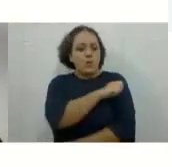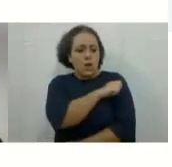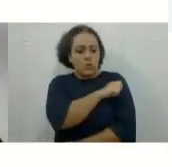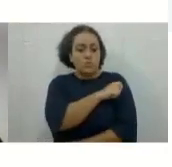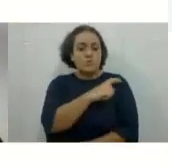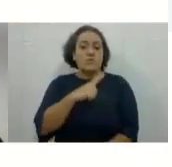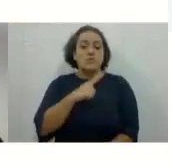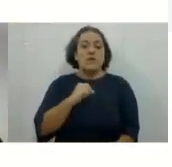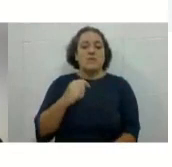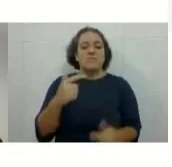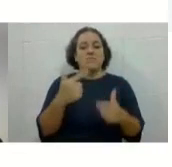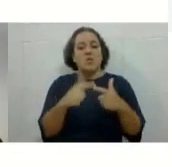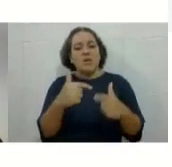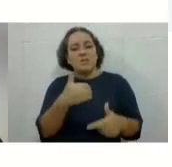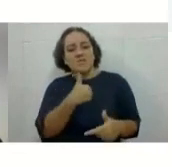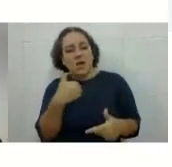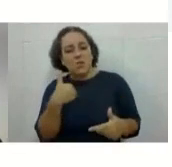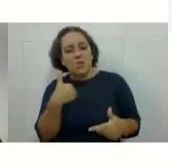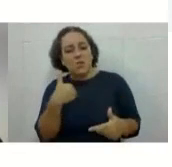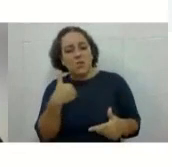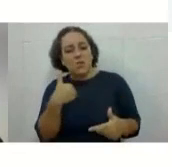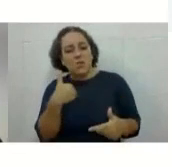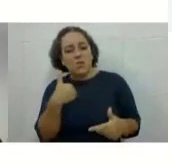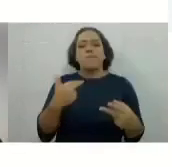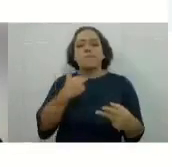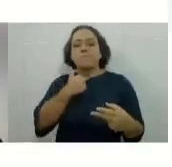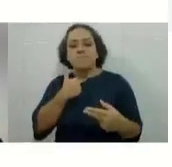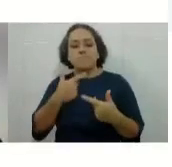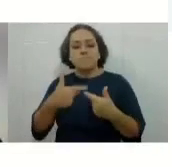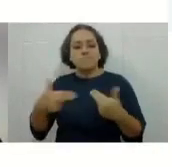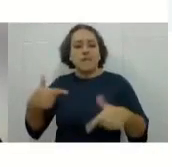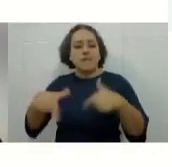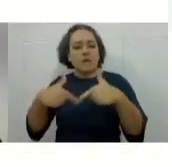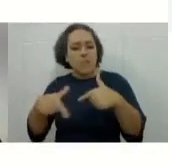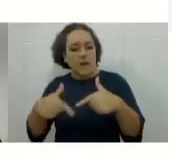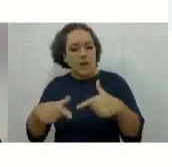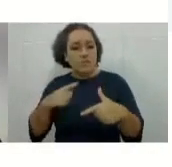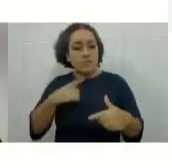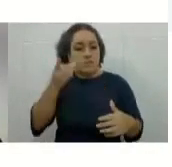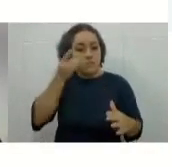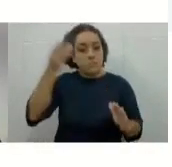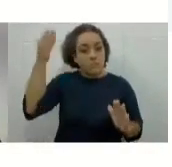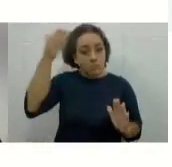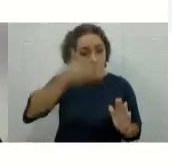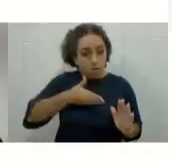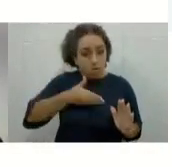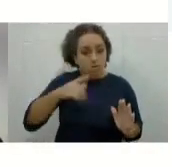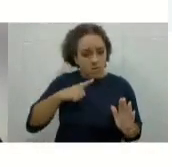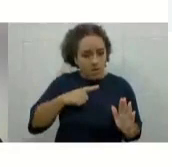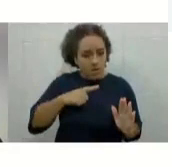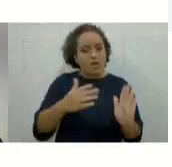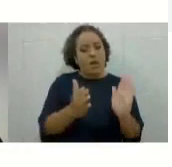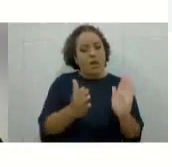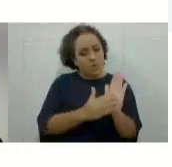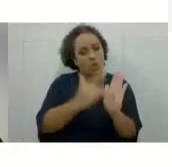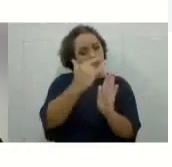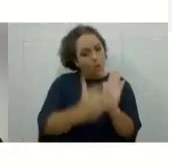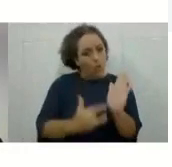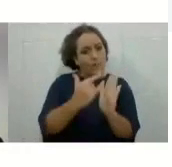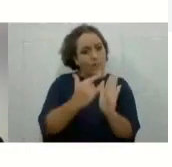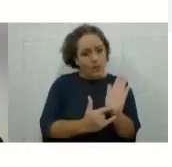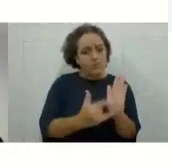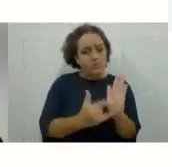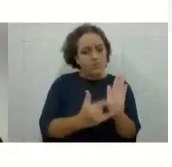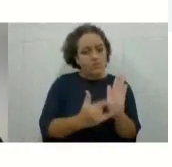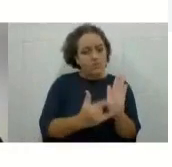devidamente comprovadas, ok? e tem outras situações lá também. Vocês podem olhar com calma depois. E